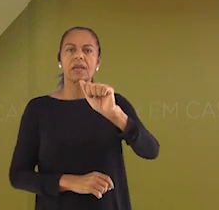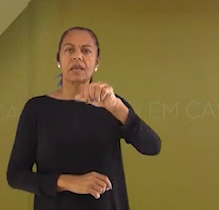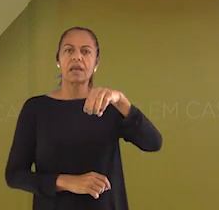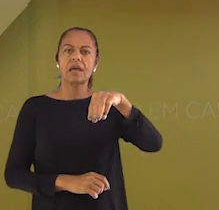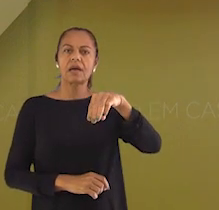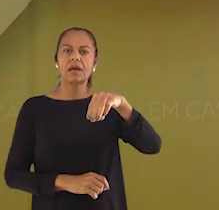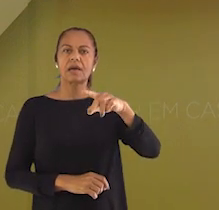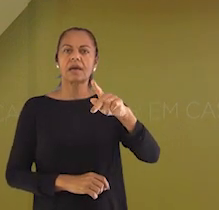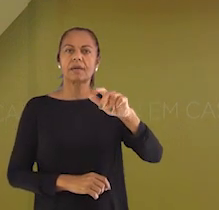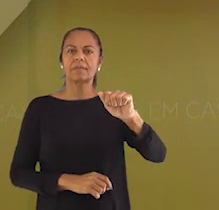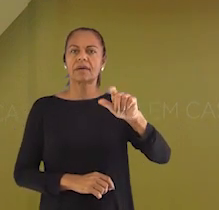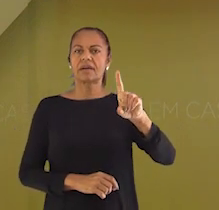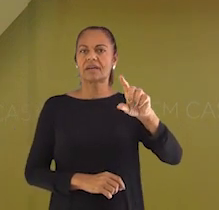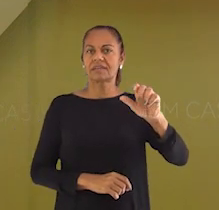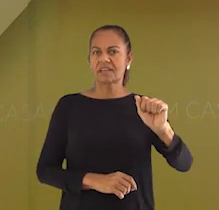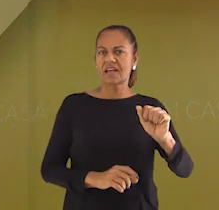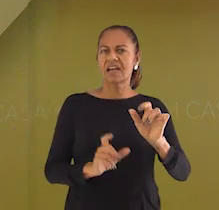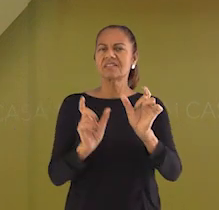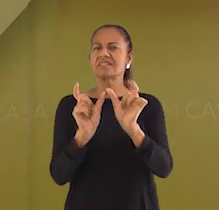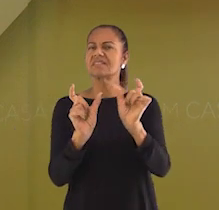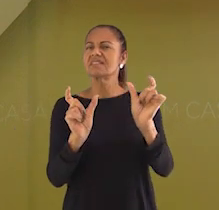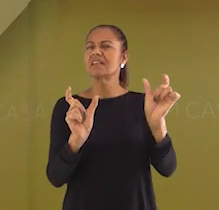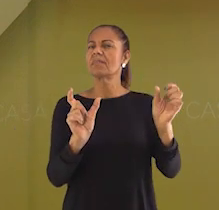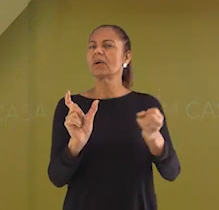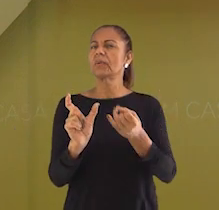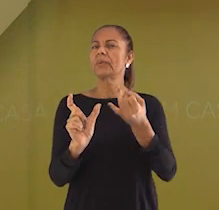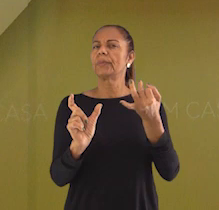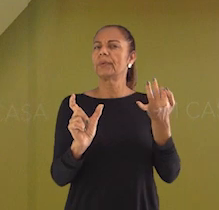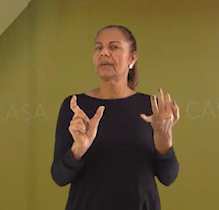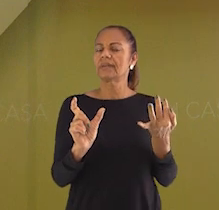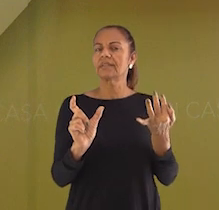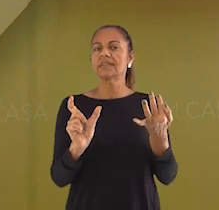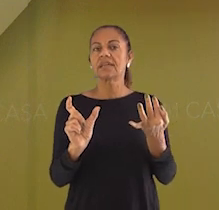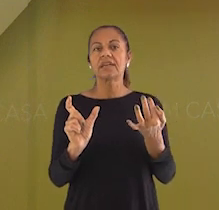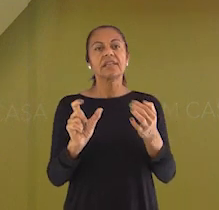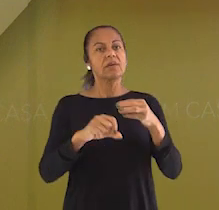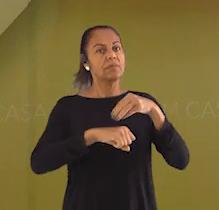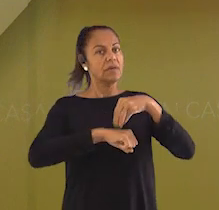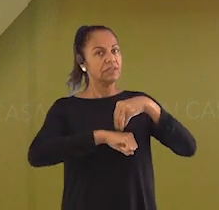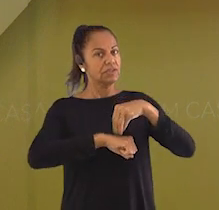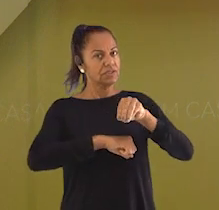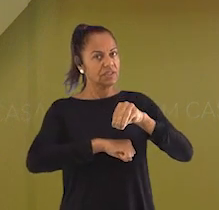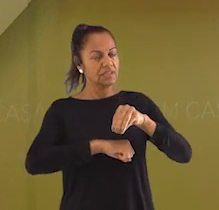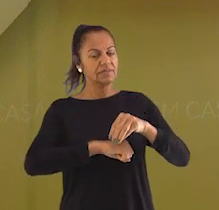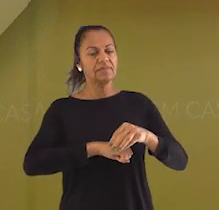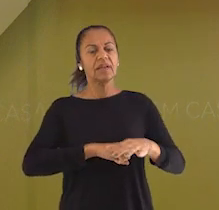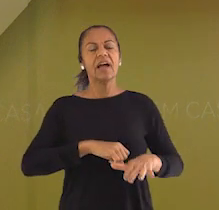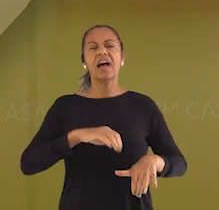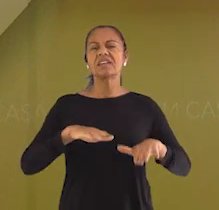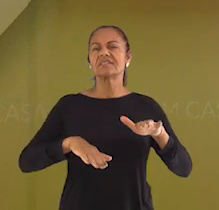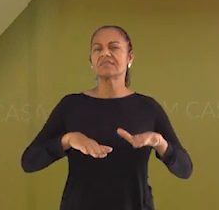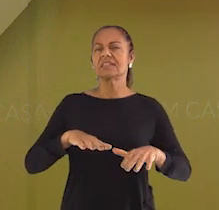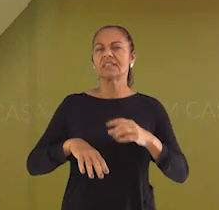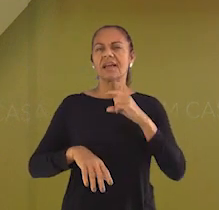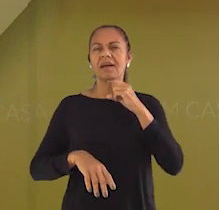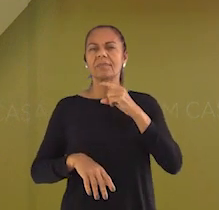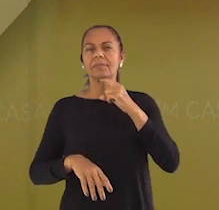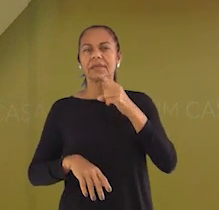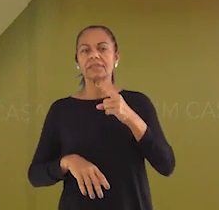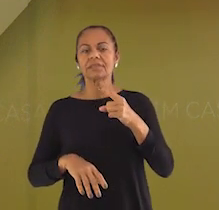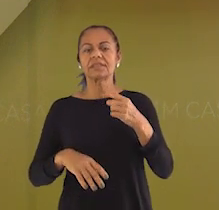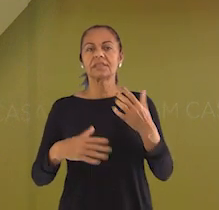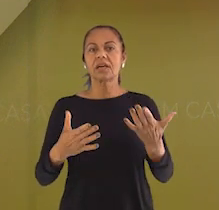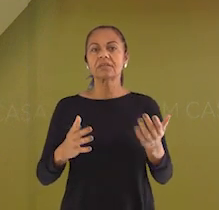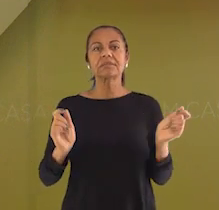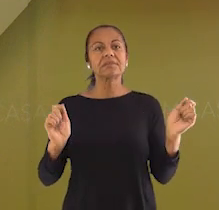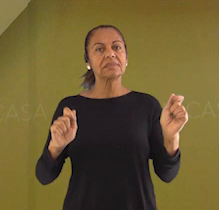antes eu quero dar uma dica para vocês. Às vezes, bate uma dúvida de quantas sílabas tem uma palavra. Para isso, a gente pode